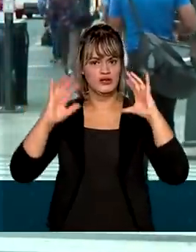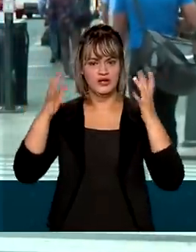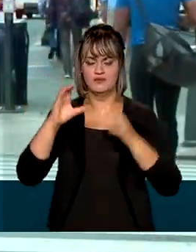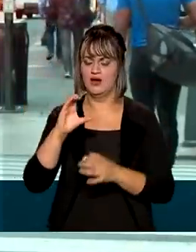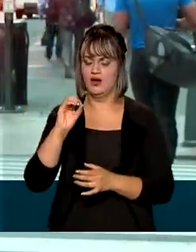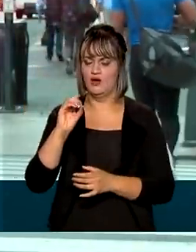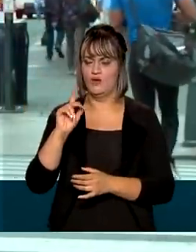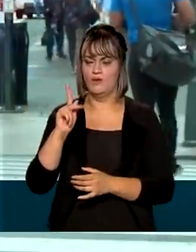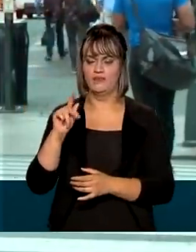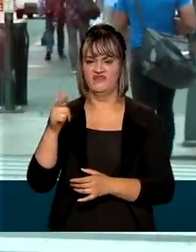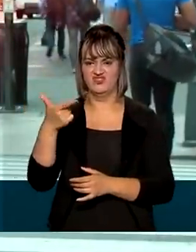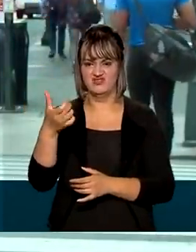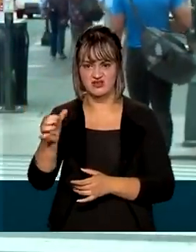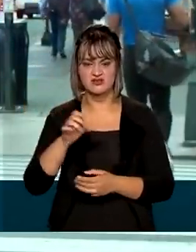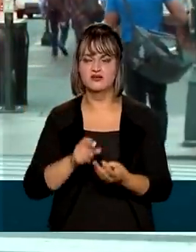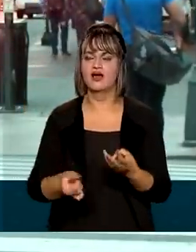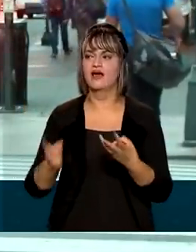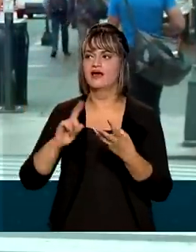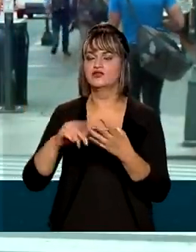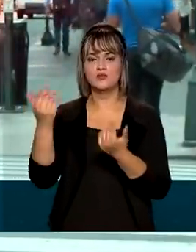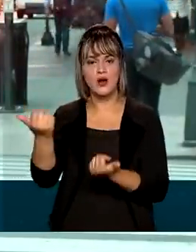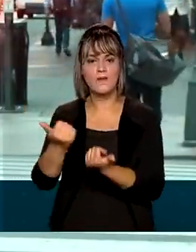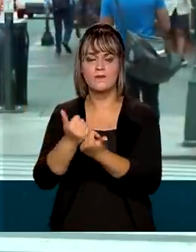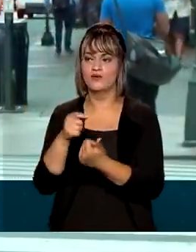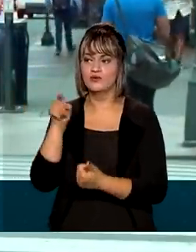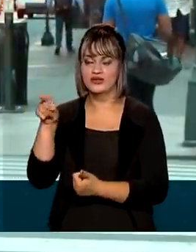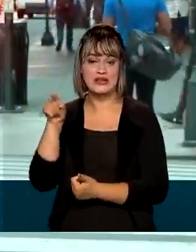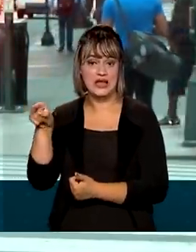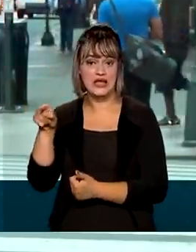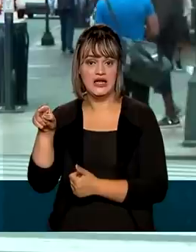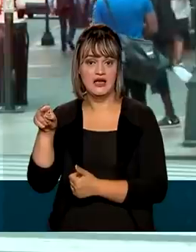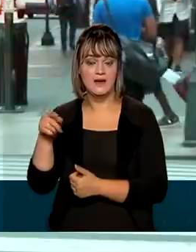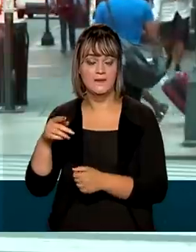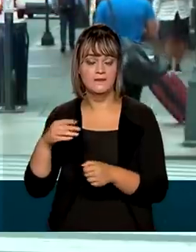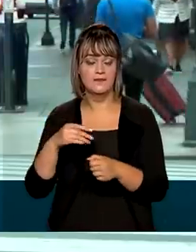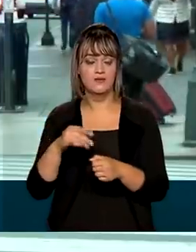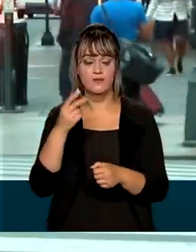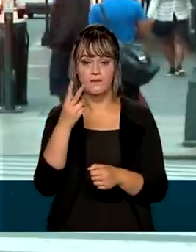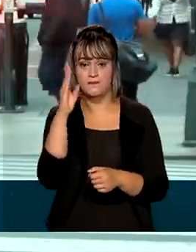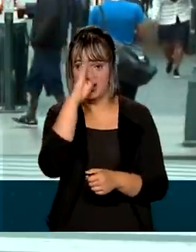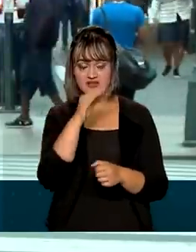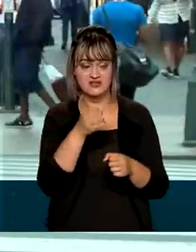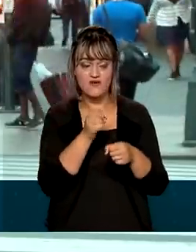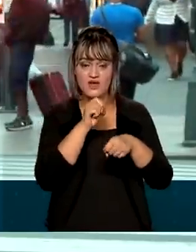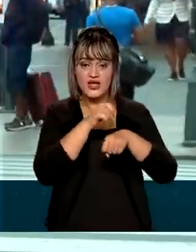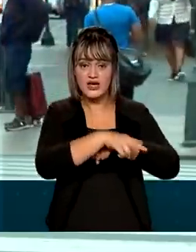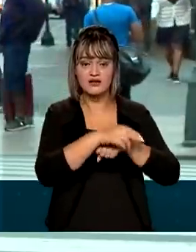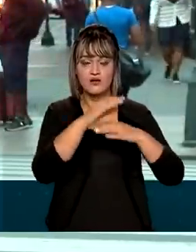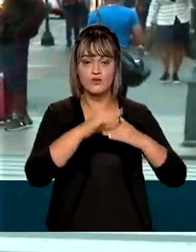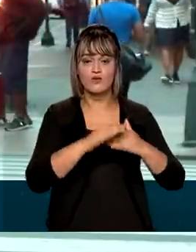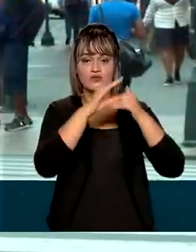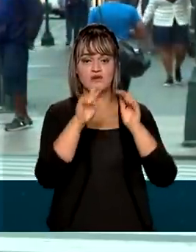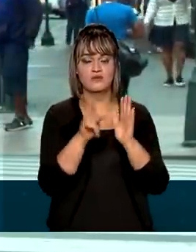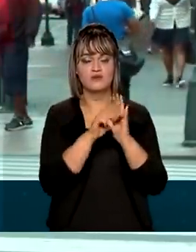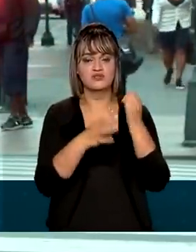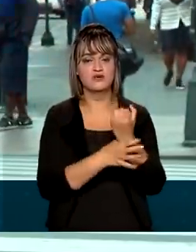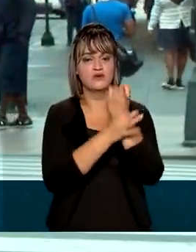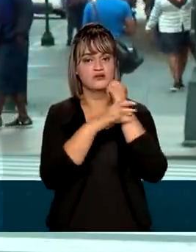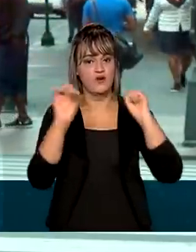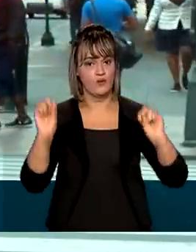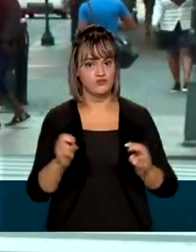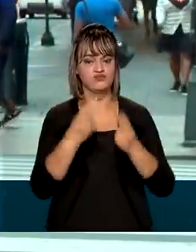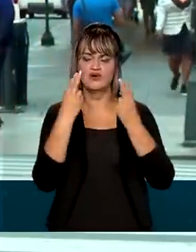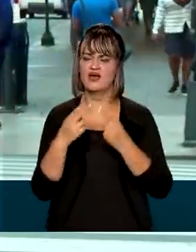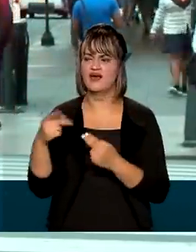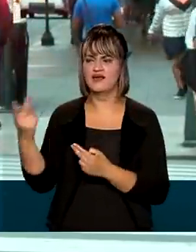COP26, e sobre o apoio de Boris Johnson a uma vaga do Brasil no Conselho de Segurança da ONU. E